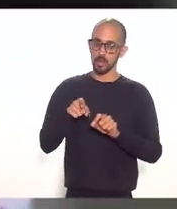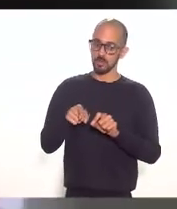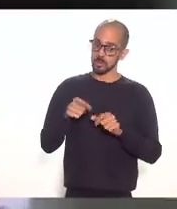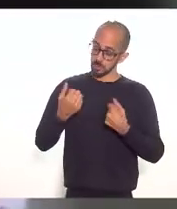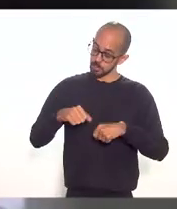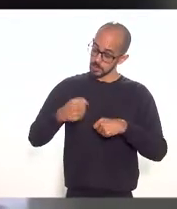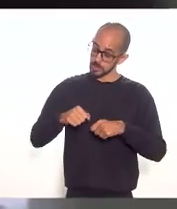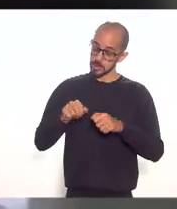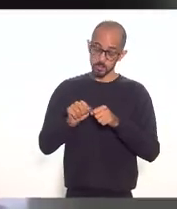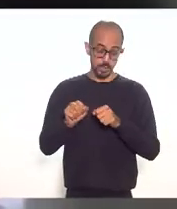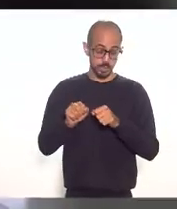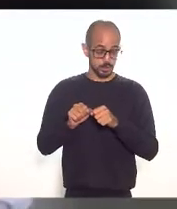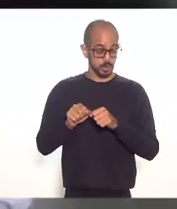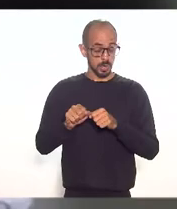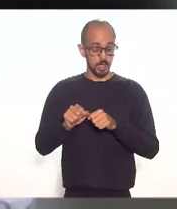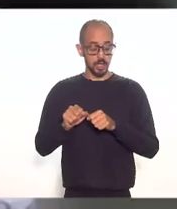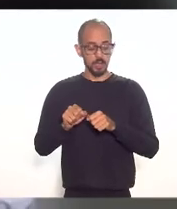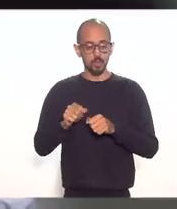fazer o estudo de impacto